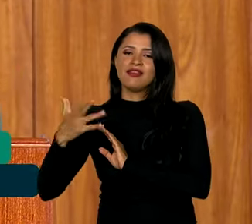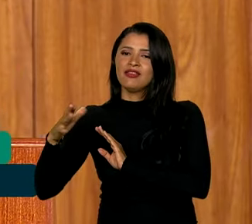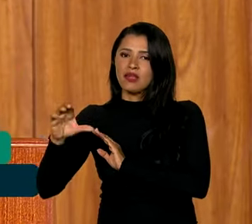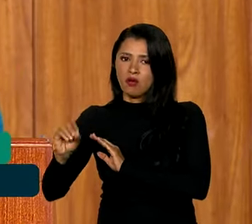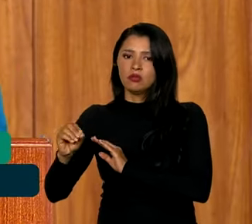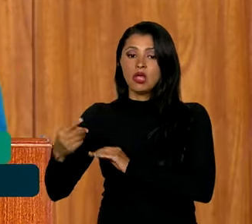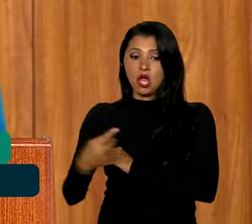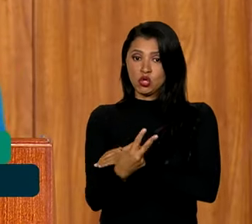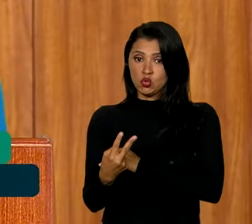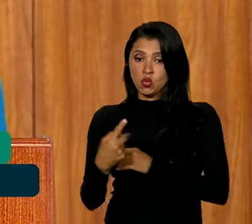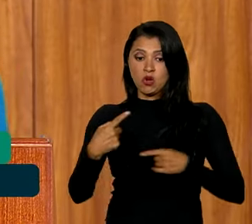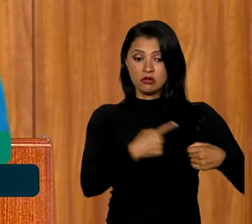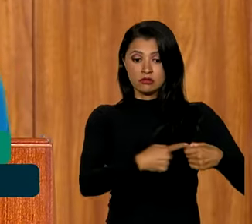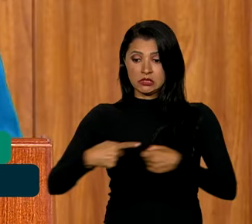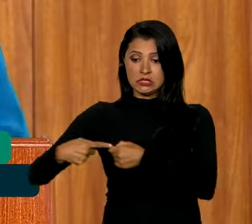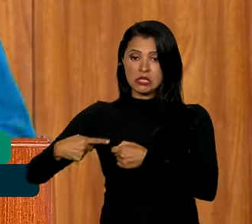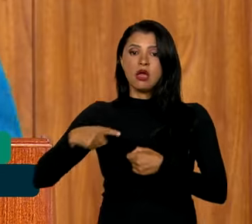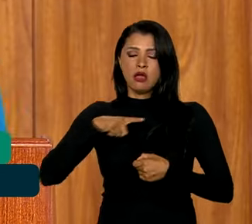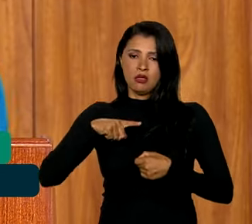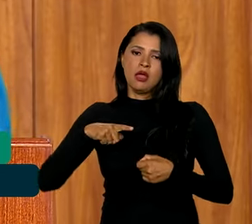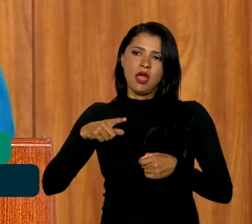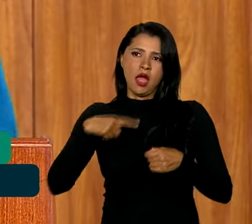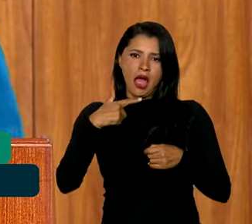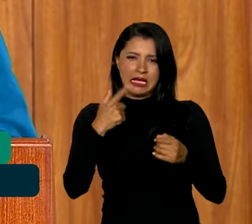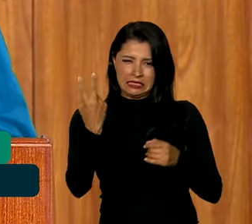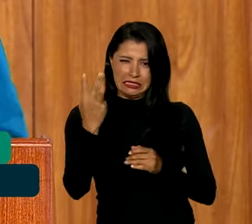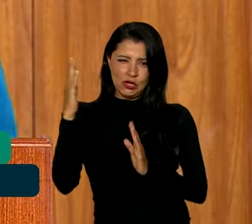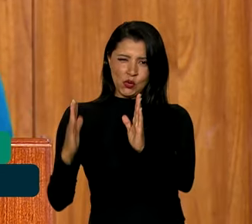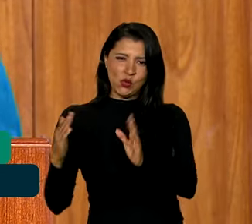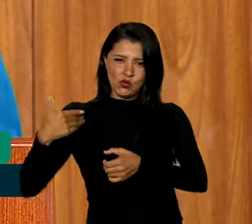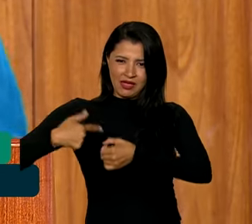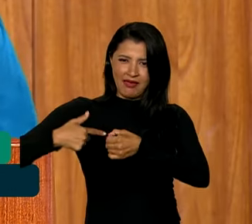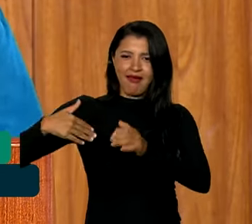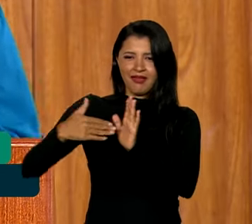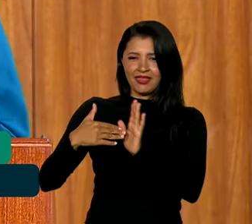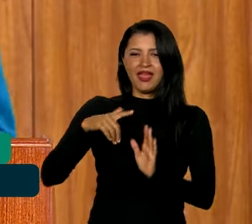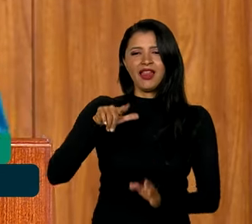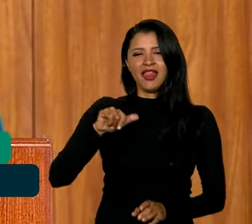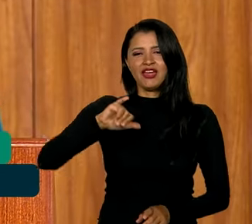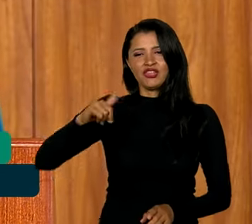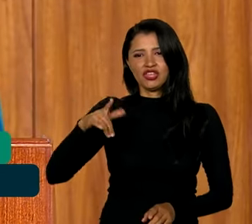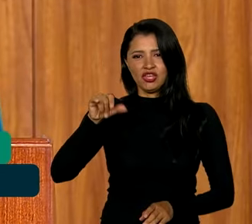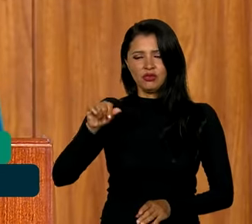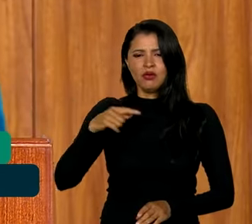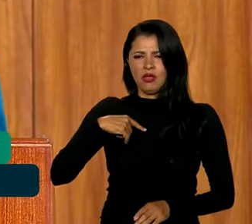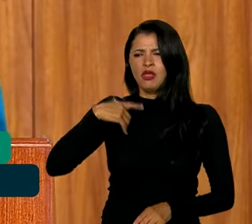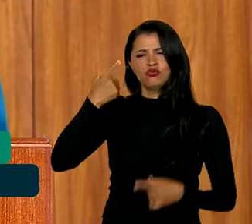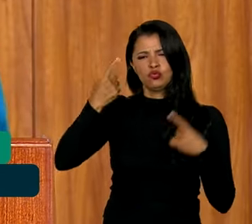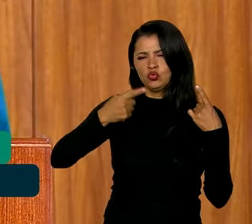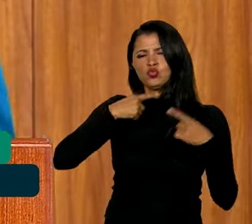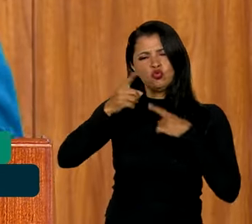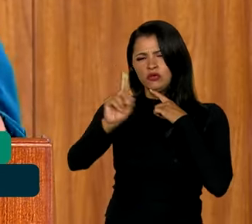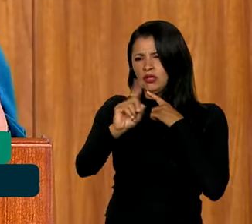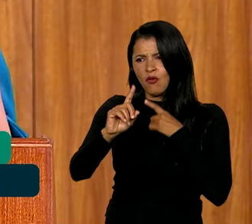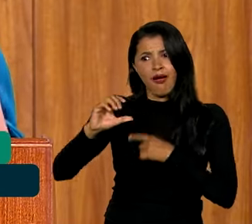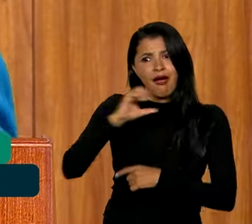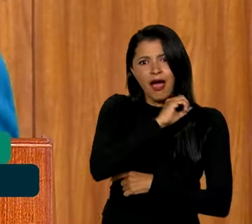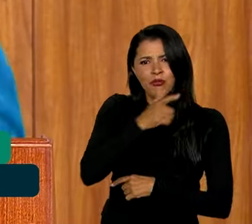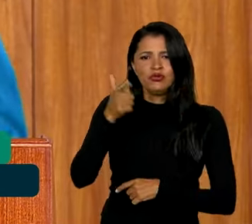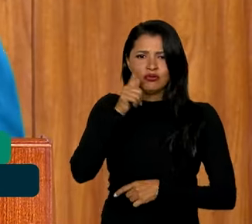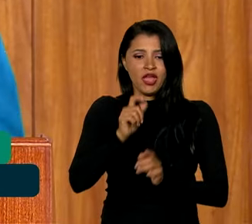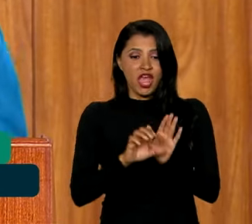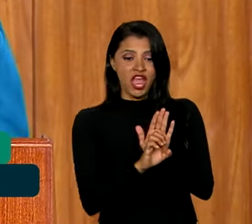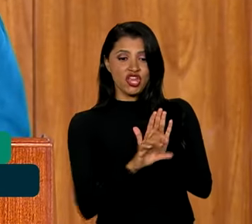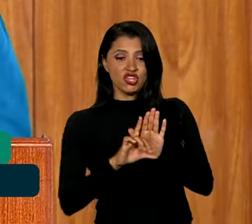Essa obra, na primeira etapa, liga a tela Gedo, mas eu não tenho dúvida nenhuma de que com a pressa que a turma está, a gente vai conseguir rapidinho poder já ter o